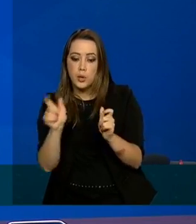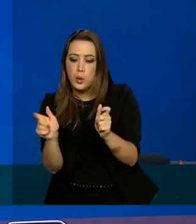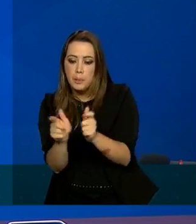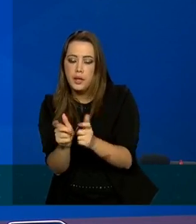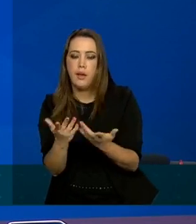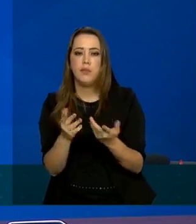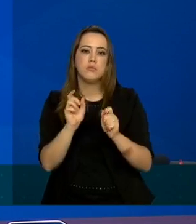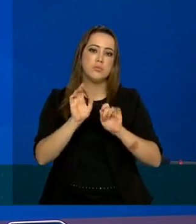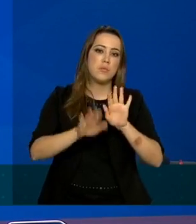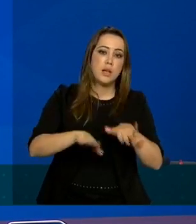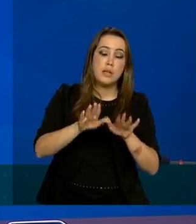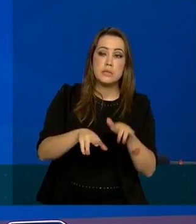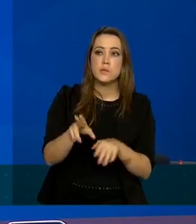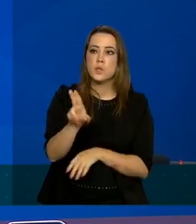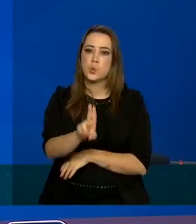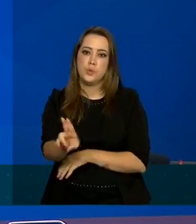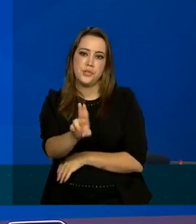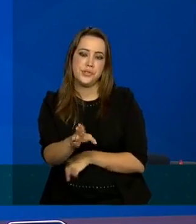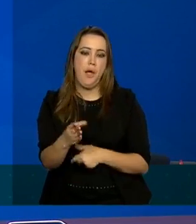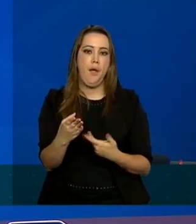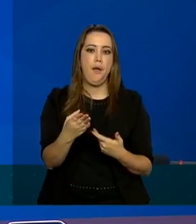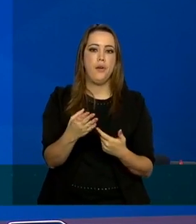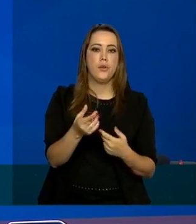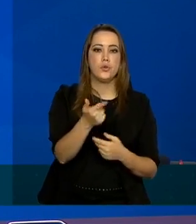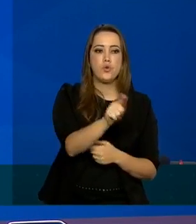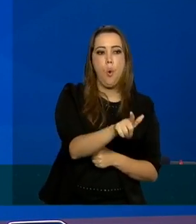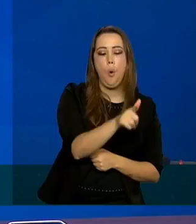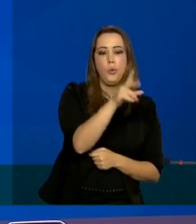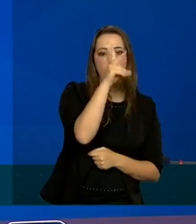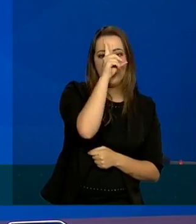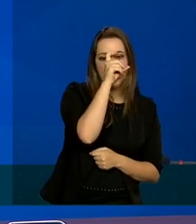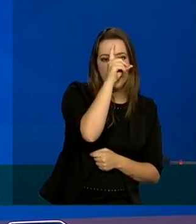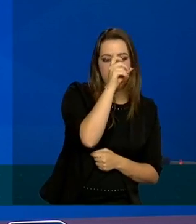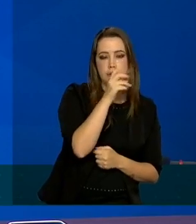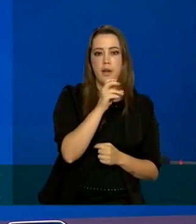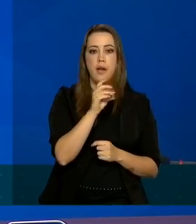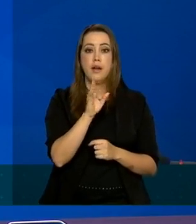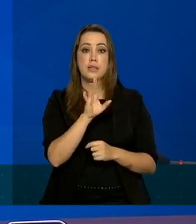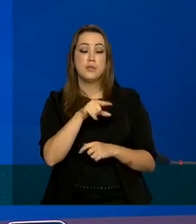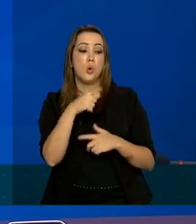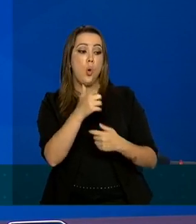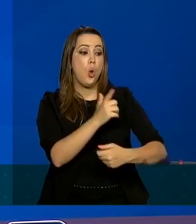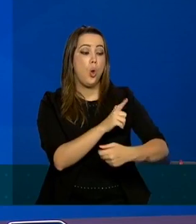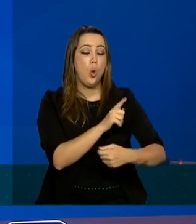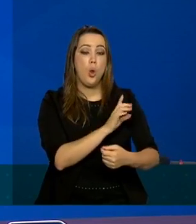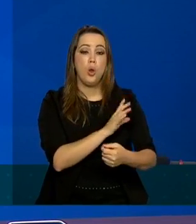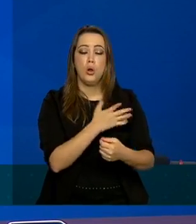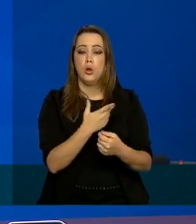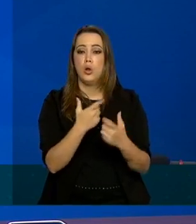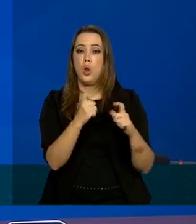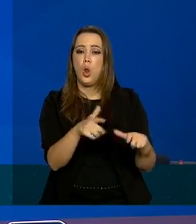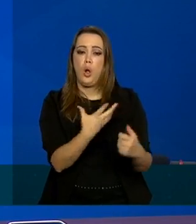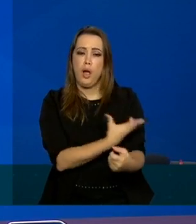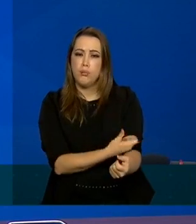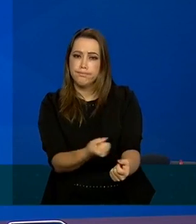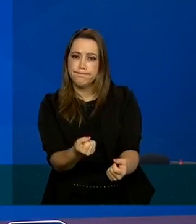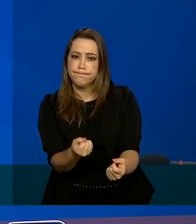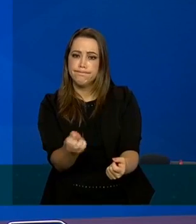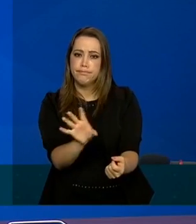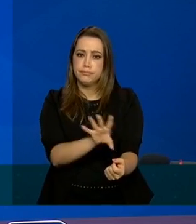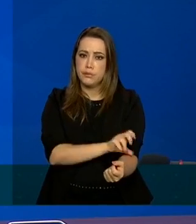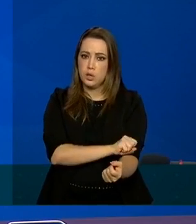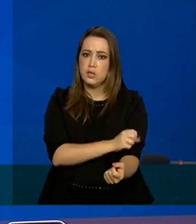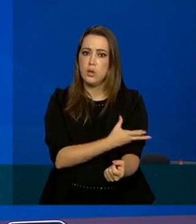universidades outros hospitais hemocentros ou seja são laboratórios que tem